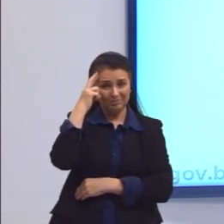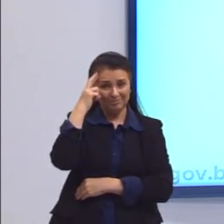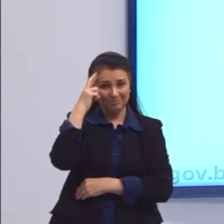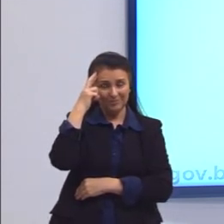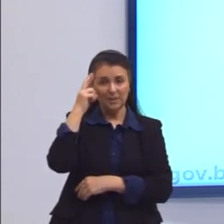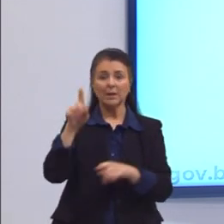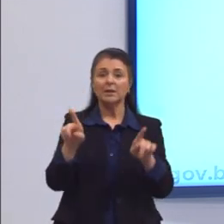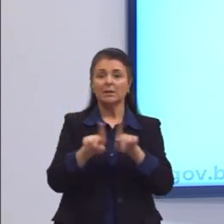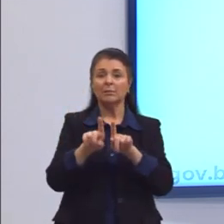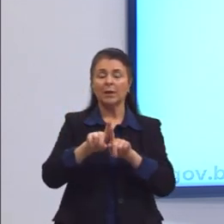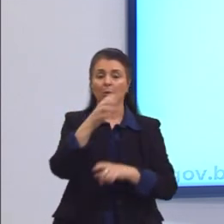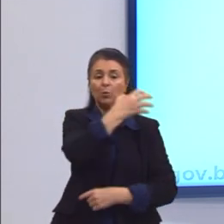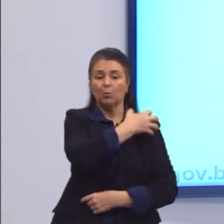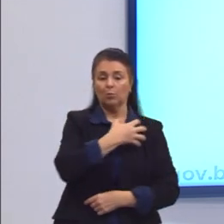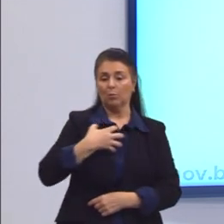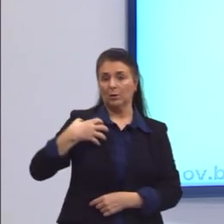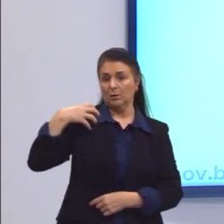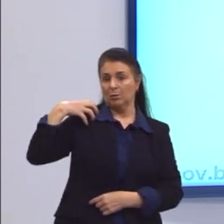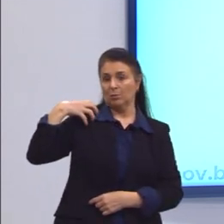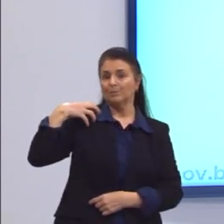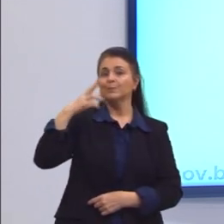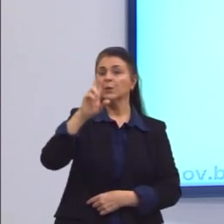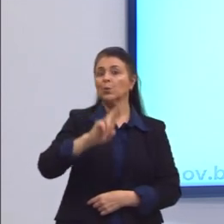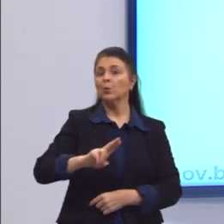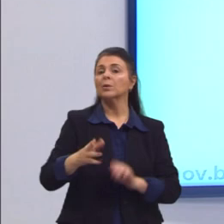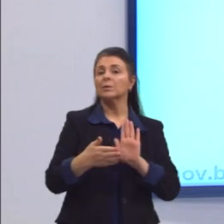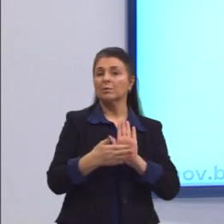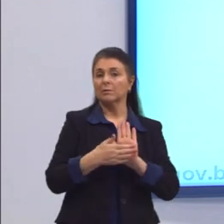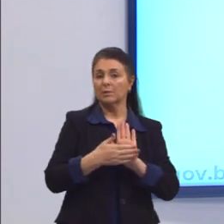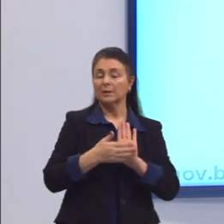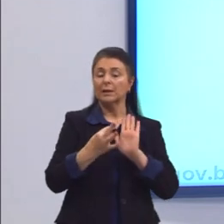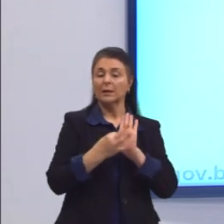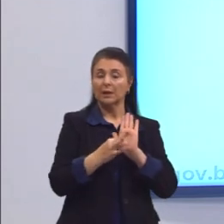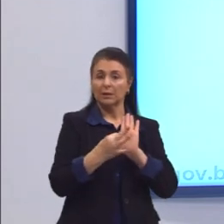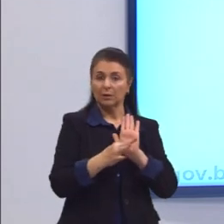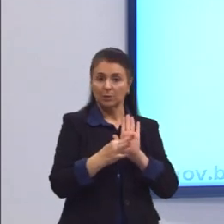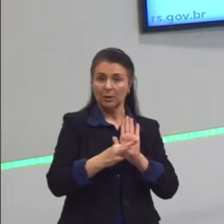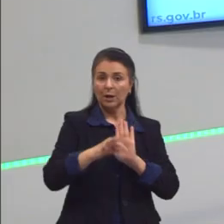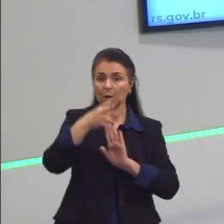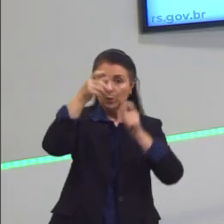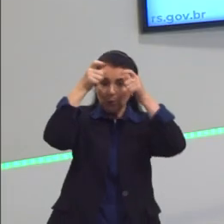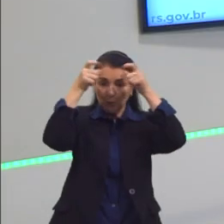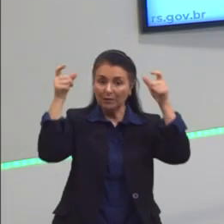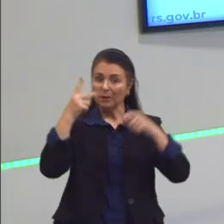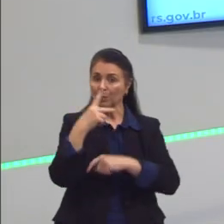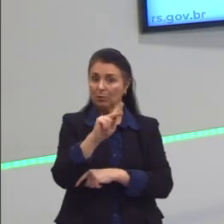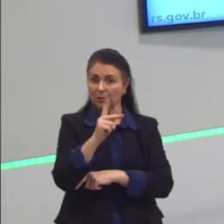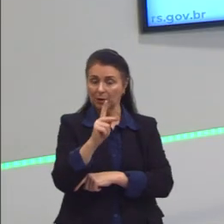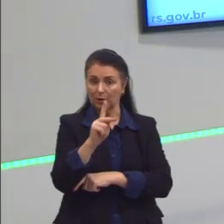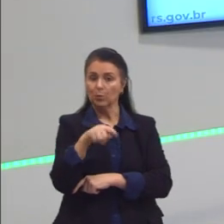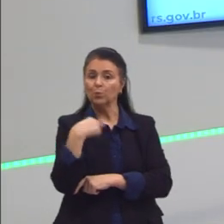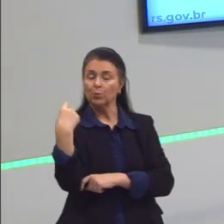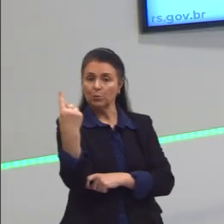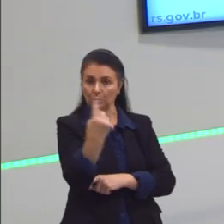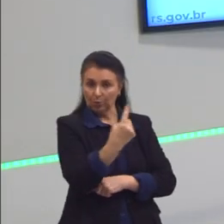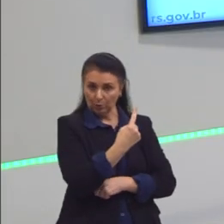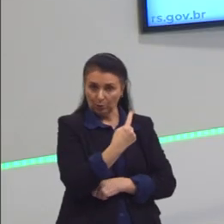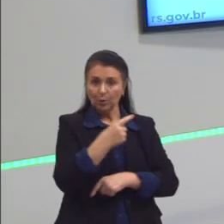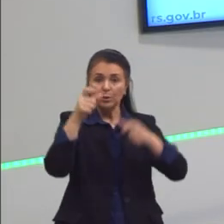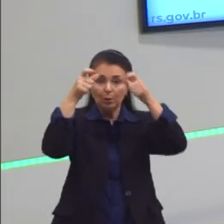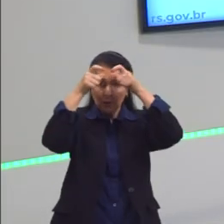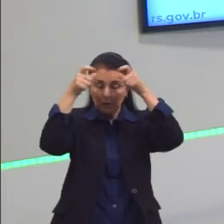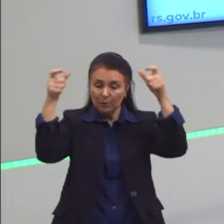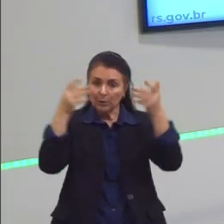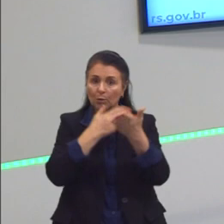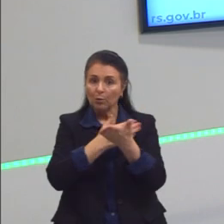também o Aristóteles segue a proposta da teoria do conhecimento dele. Os nossos conhecimentos vêm pelos sentidos, e a